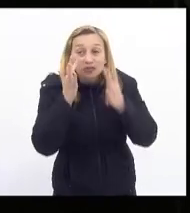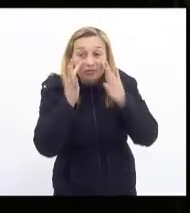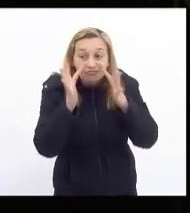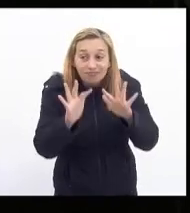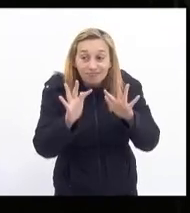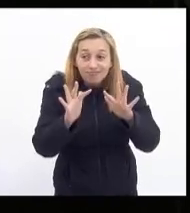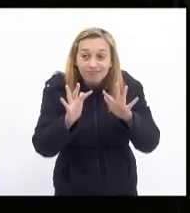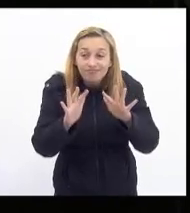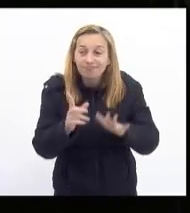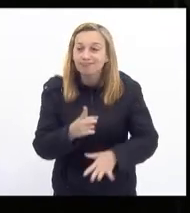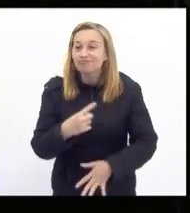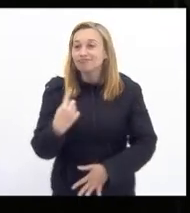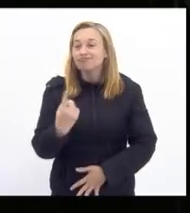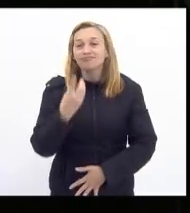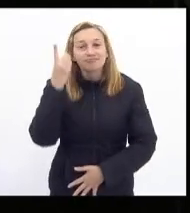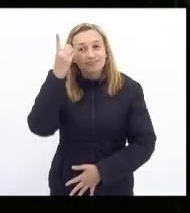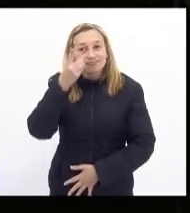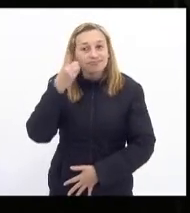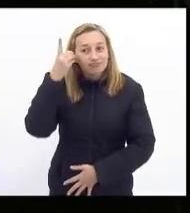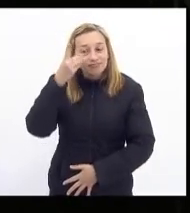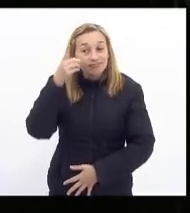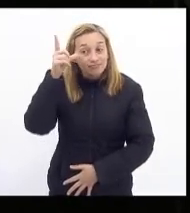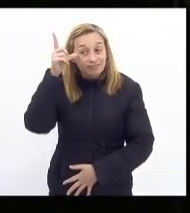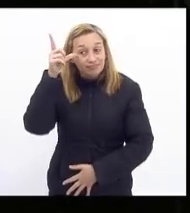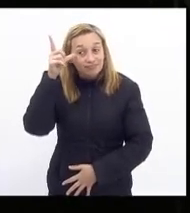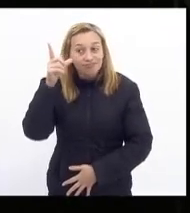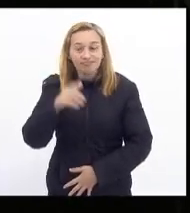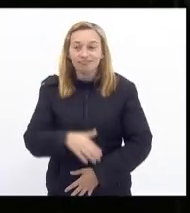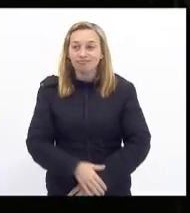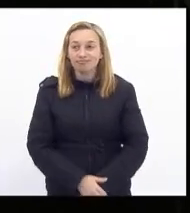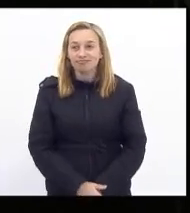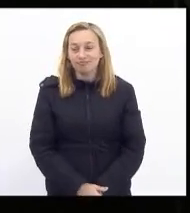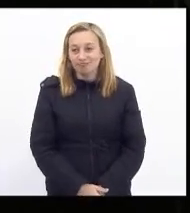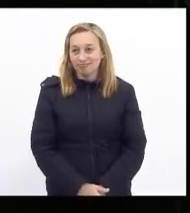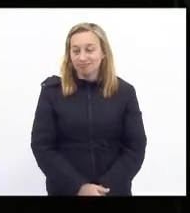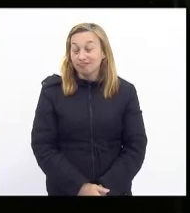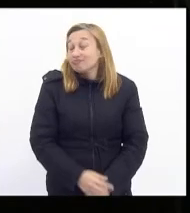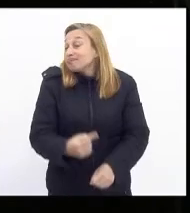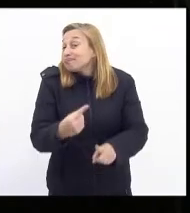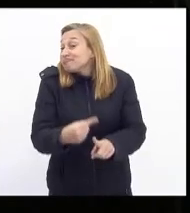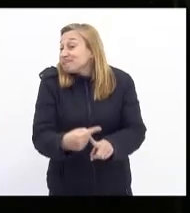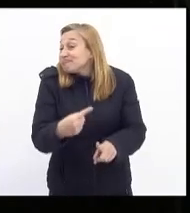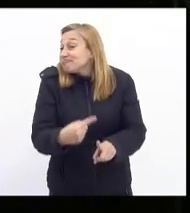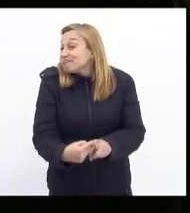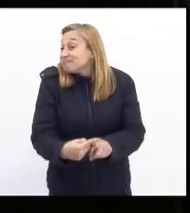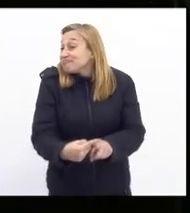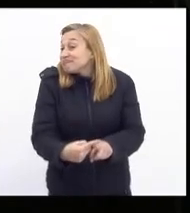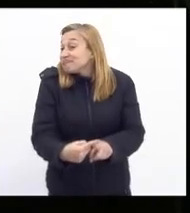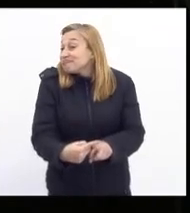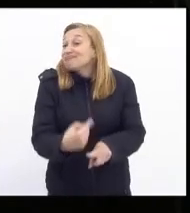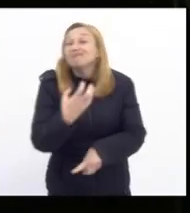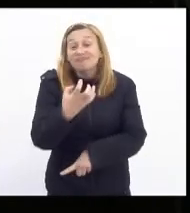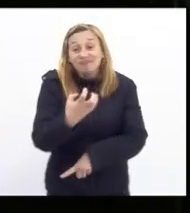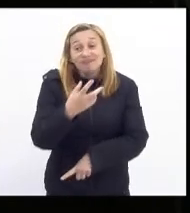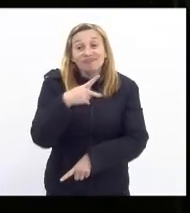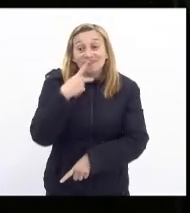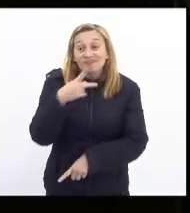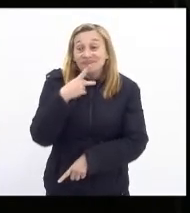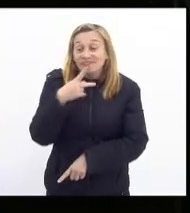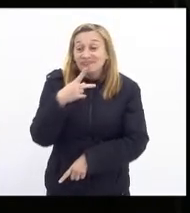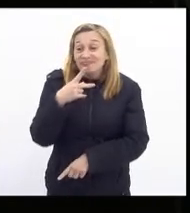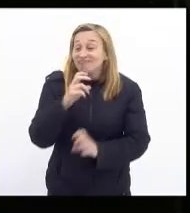da nobre deputada Lucinha, porque eu quero falar da